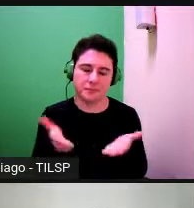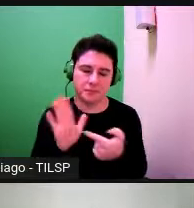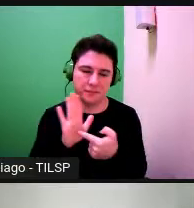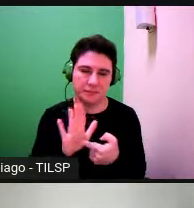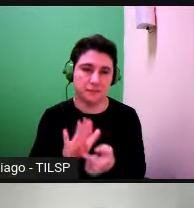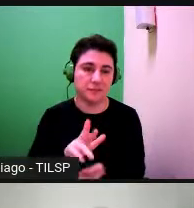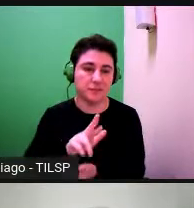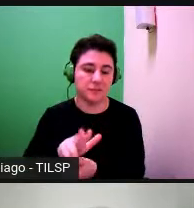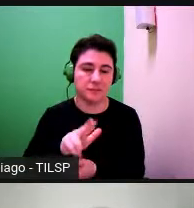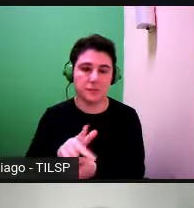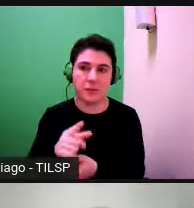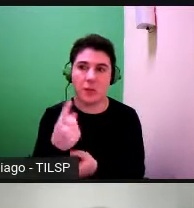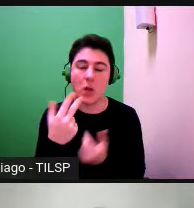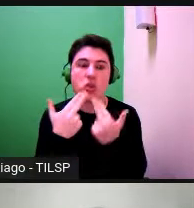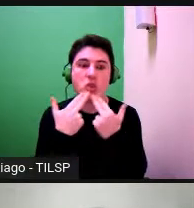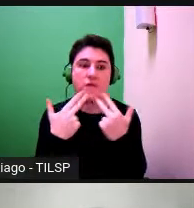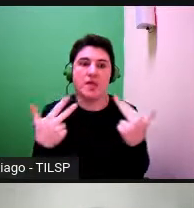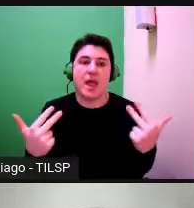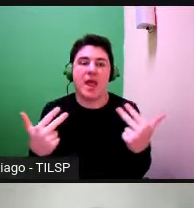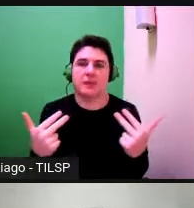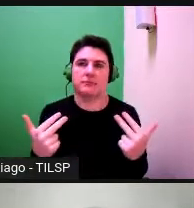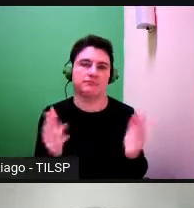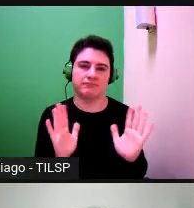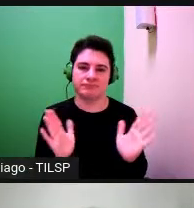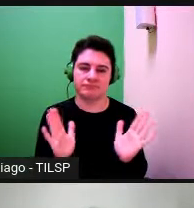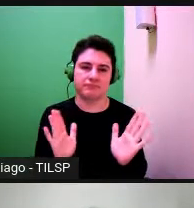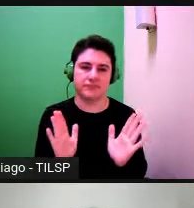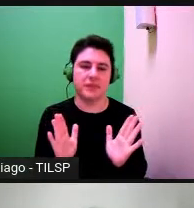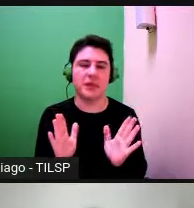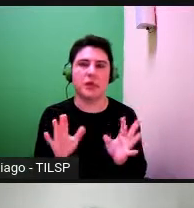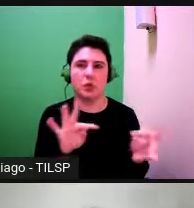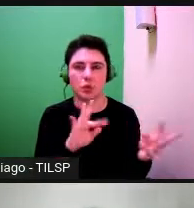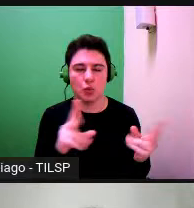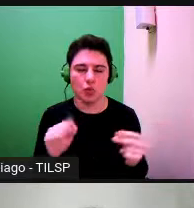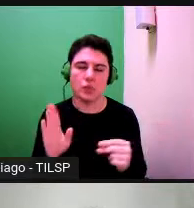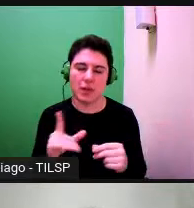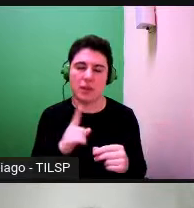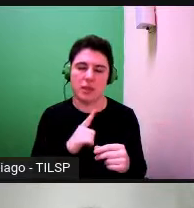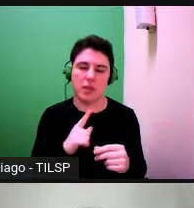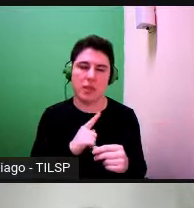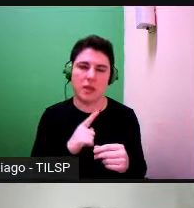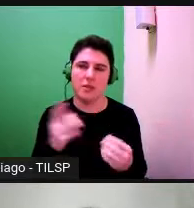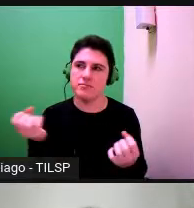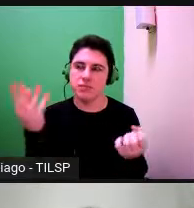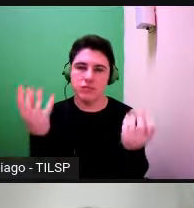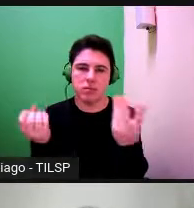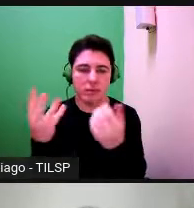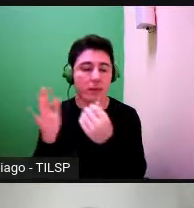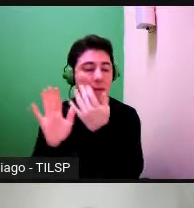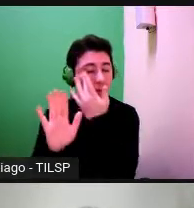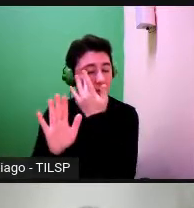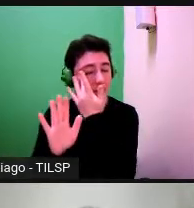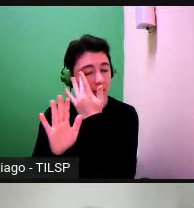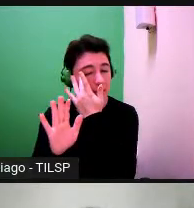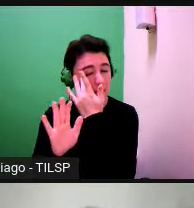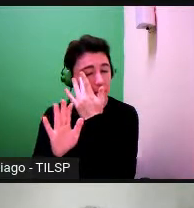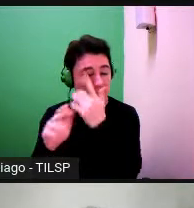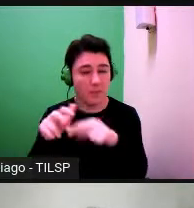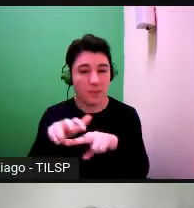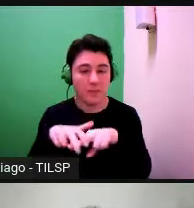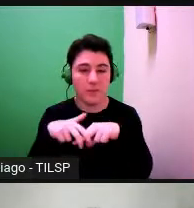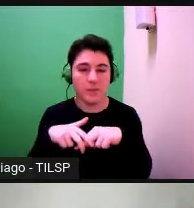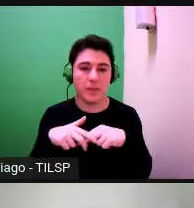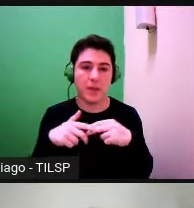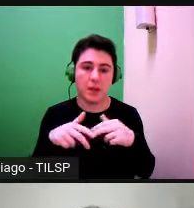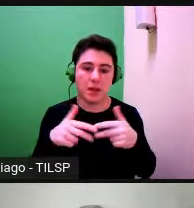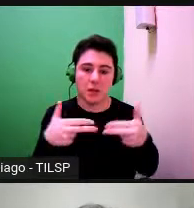acrescentar uma novidade absoluta mas apesar disso pela condição linguística textual